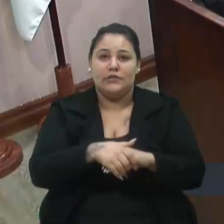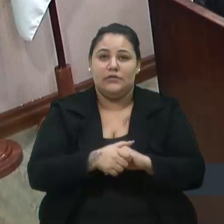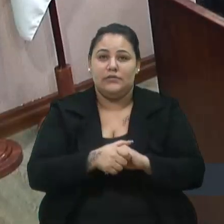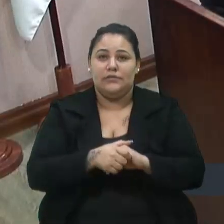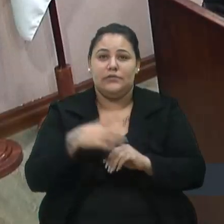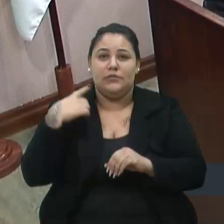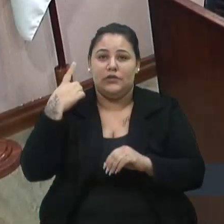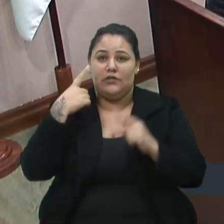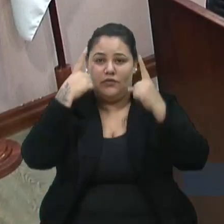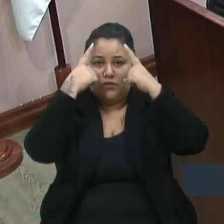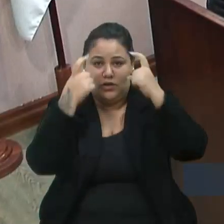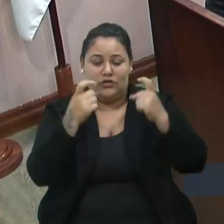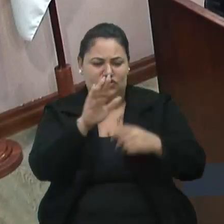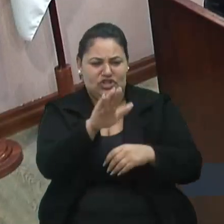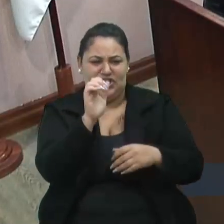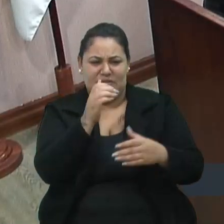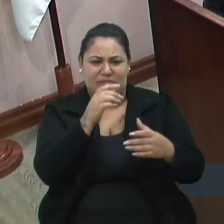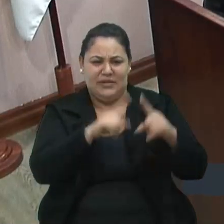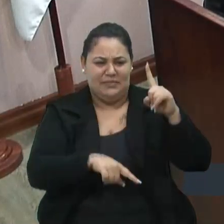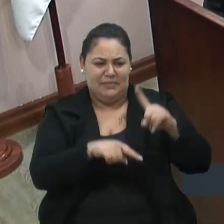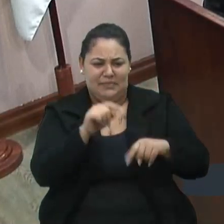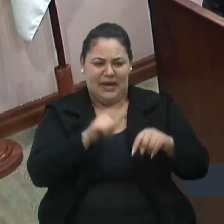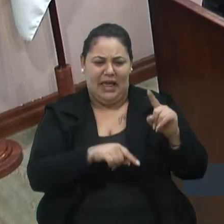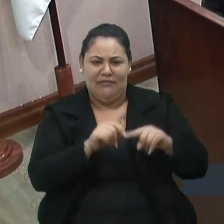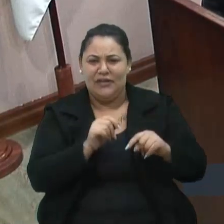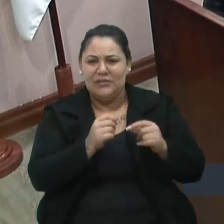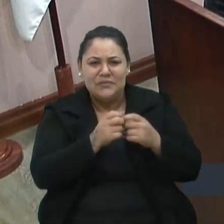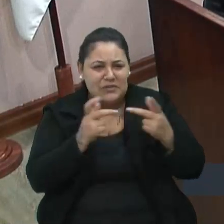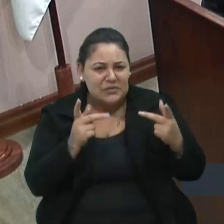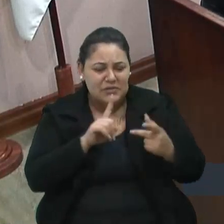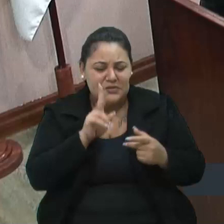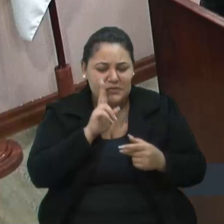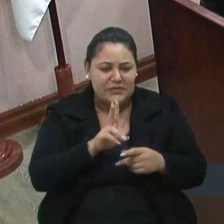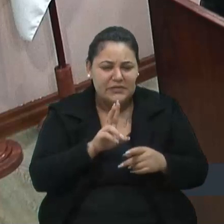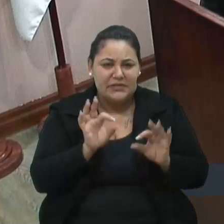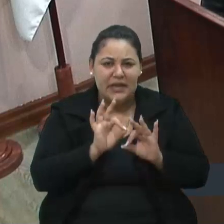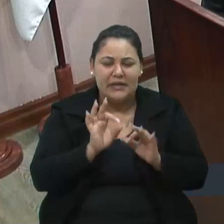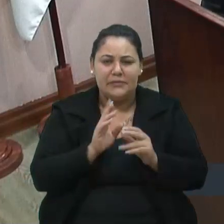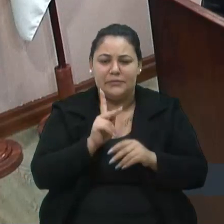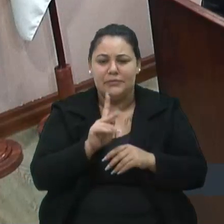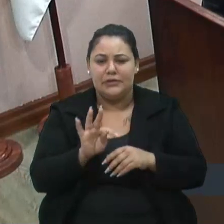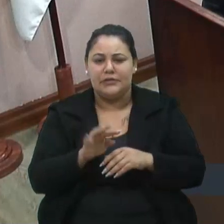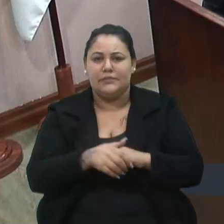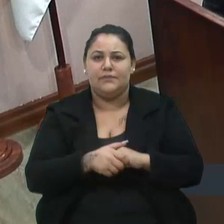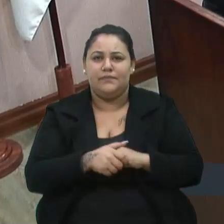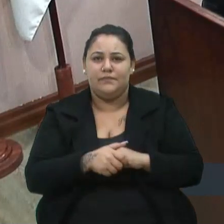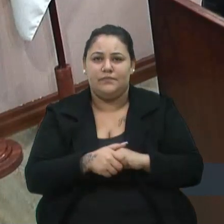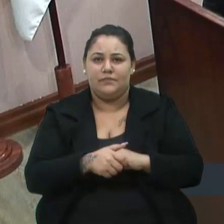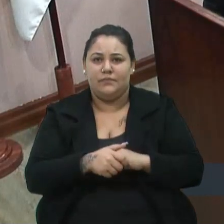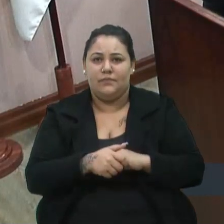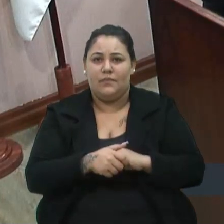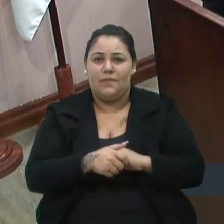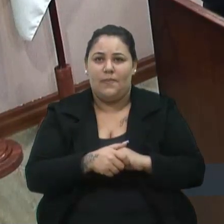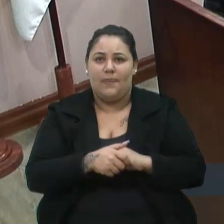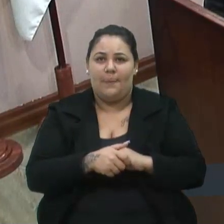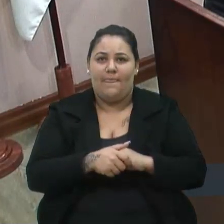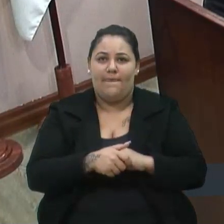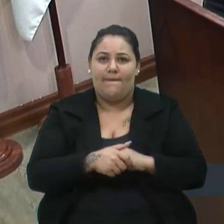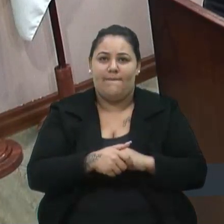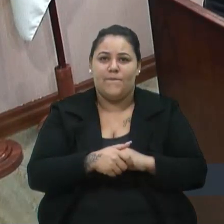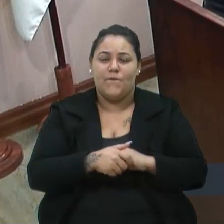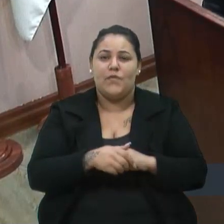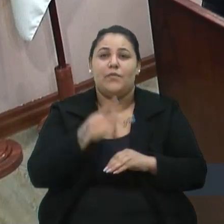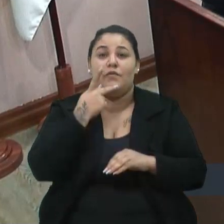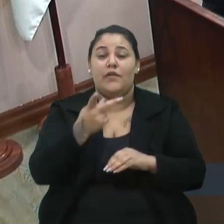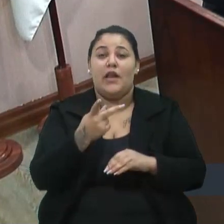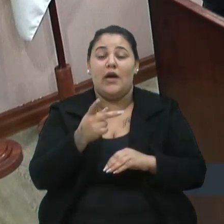ele chama todo mundo de quem ele quer e tal, e agora não vejo nada. Mas eu gostaria aqui, antes que, senão não vai dar tempo que eu devo falar, do desgoverno Lula.